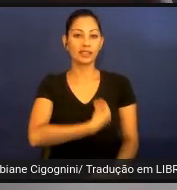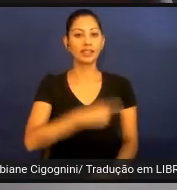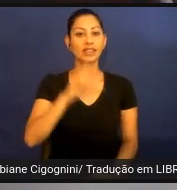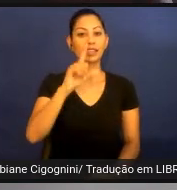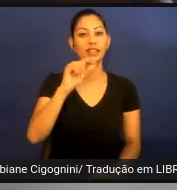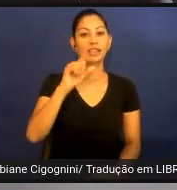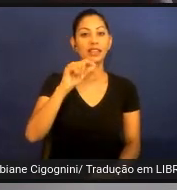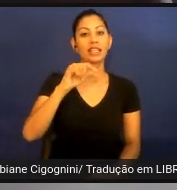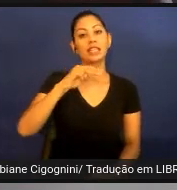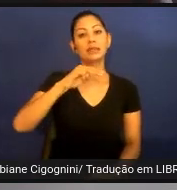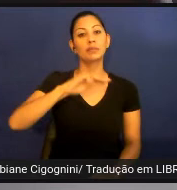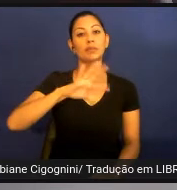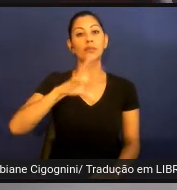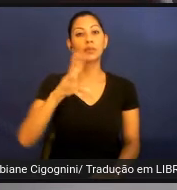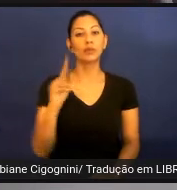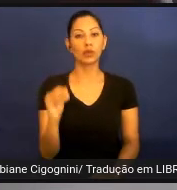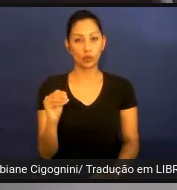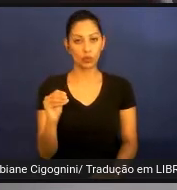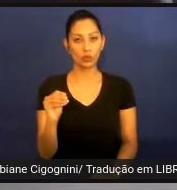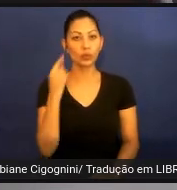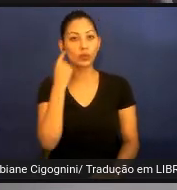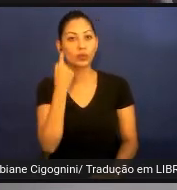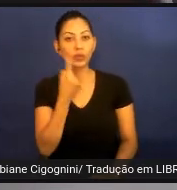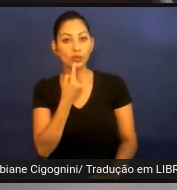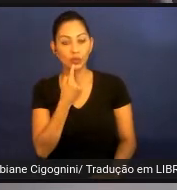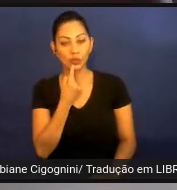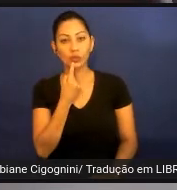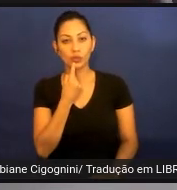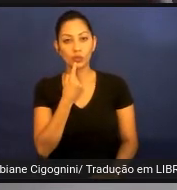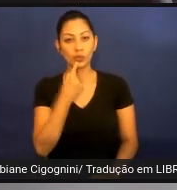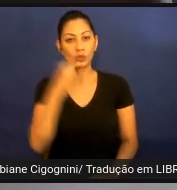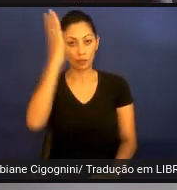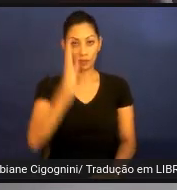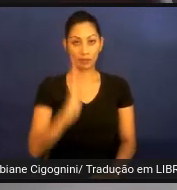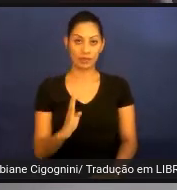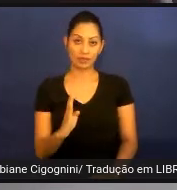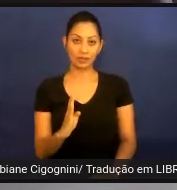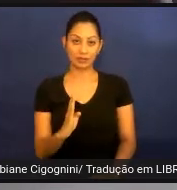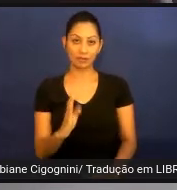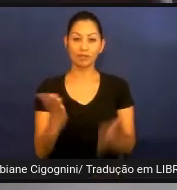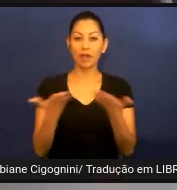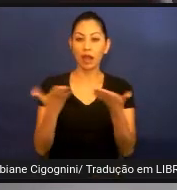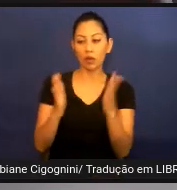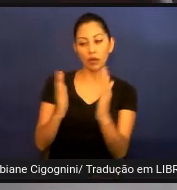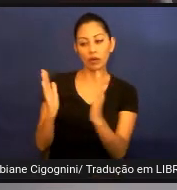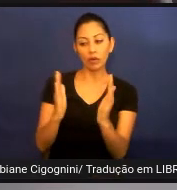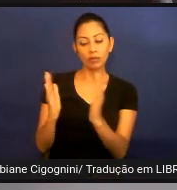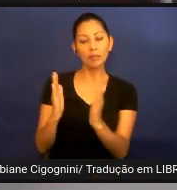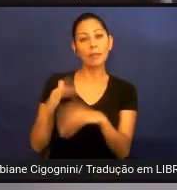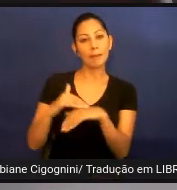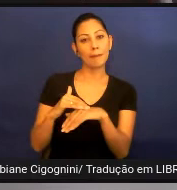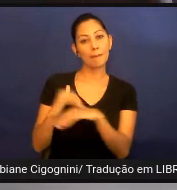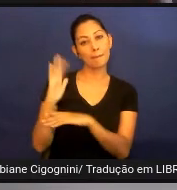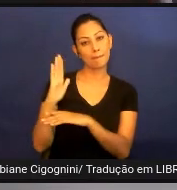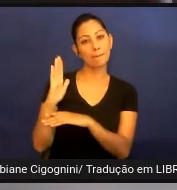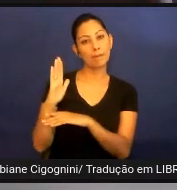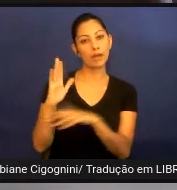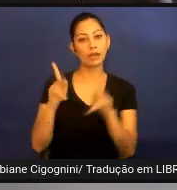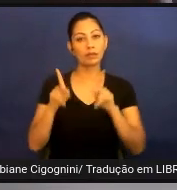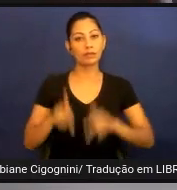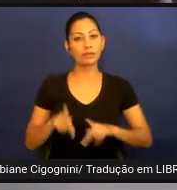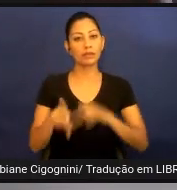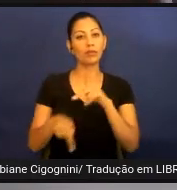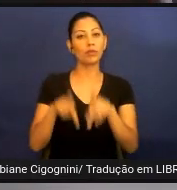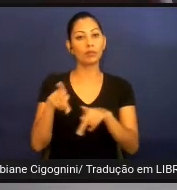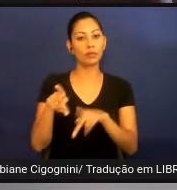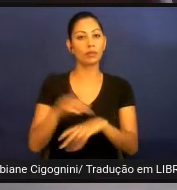Agora, 10 anos depois, provavelmente já tem muito mais que isso. Os surdos